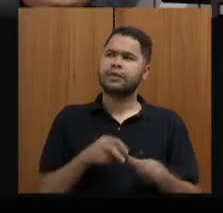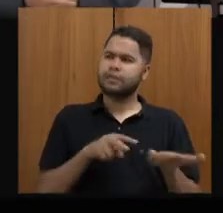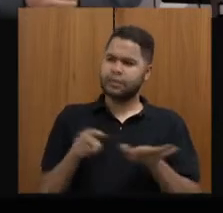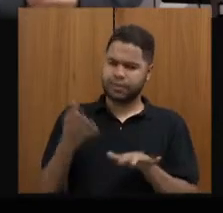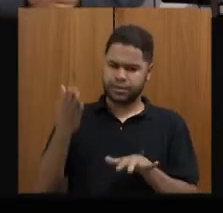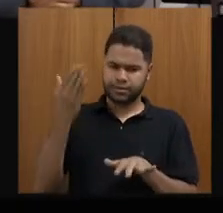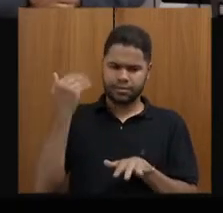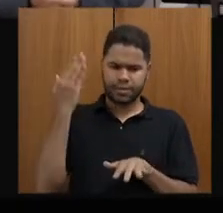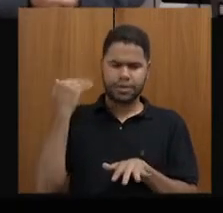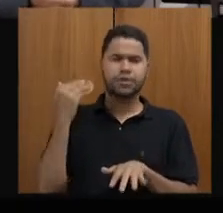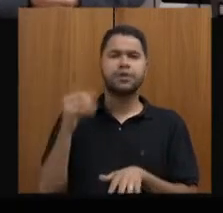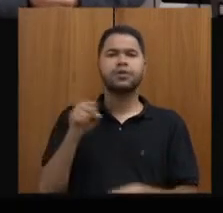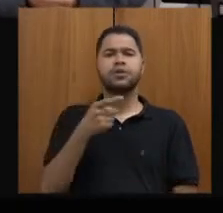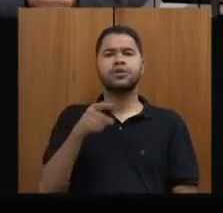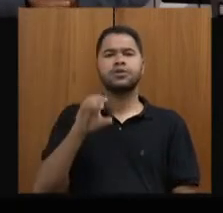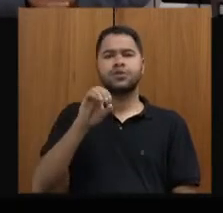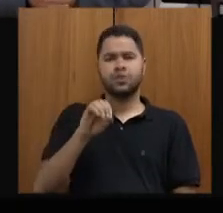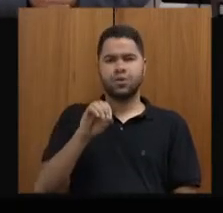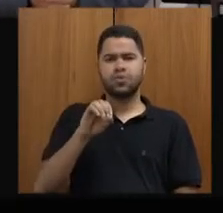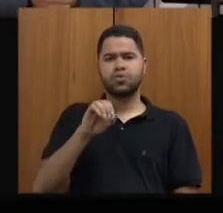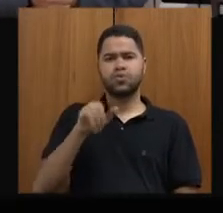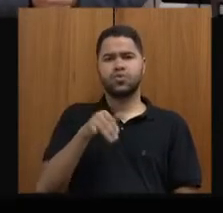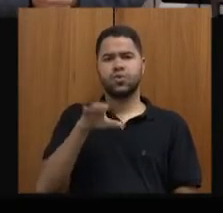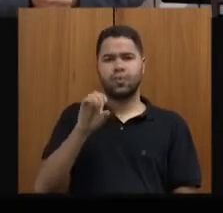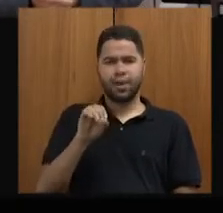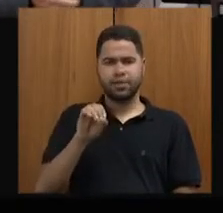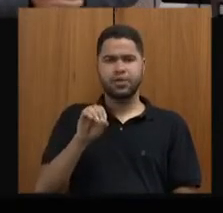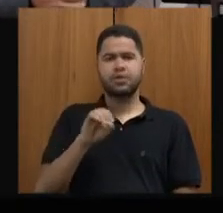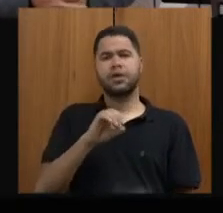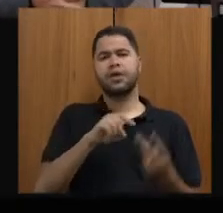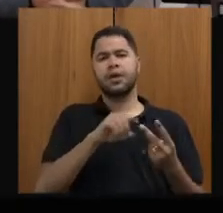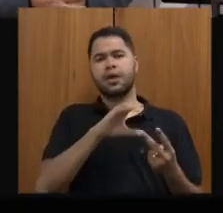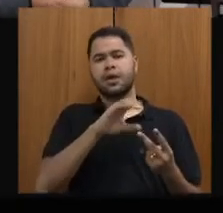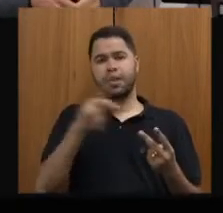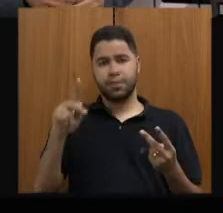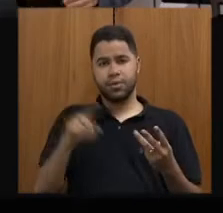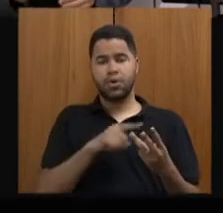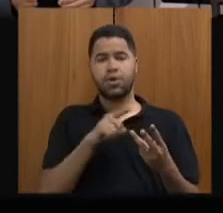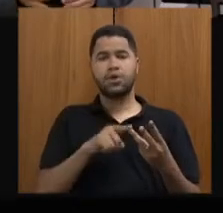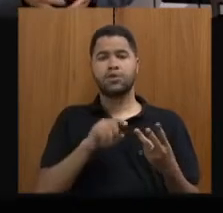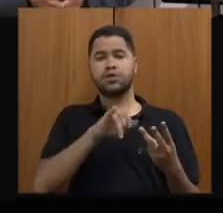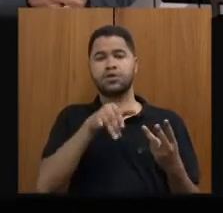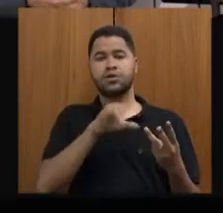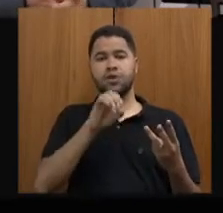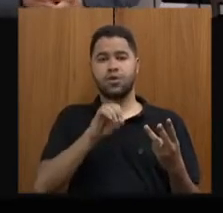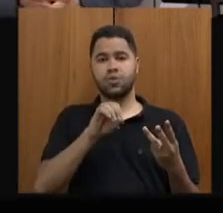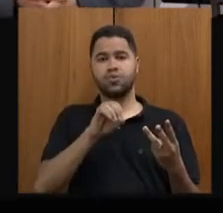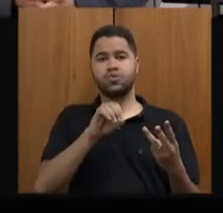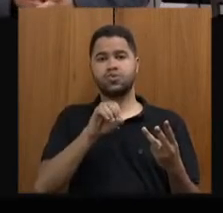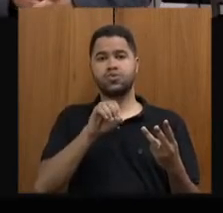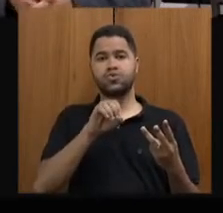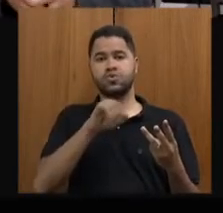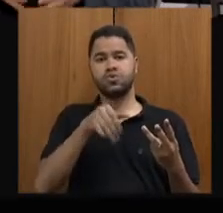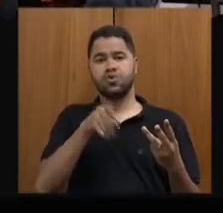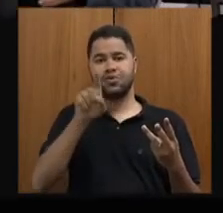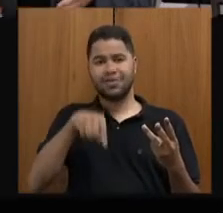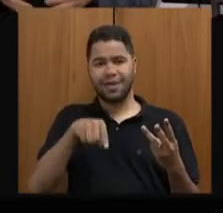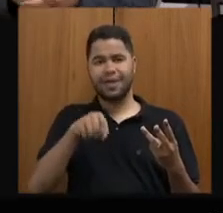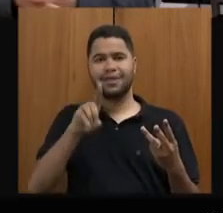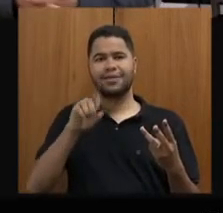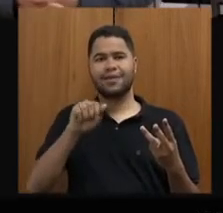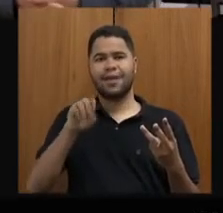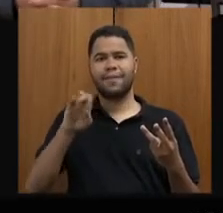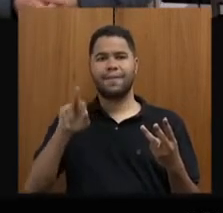São João Batista do Glória, Capitólio e São José da Barra, que teve um problema muito grave no início do ano com a